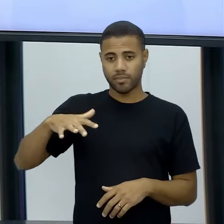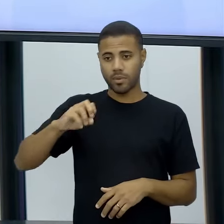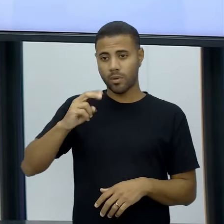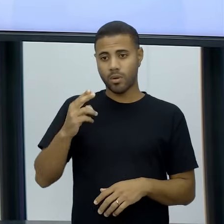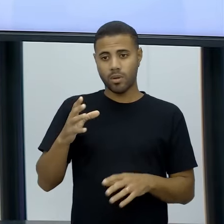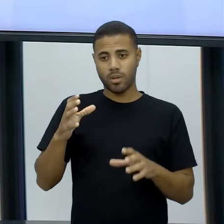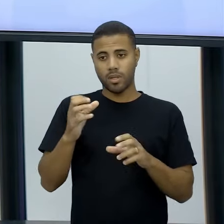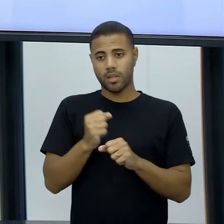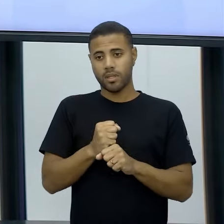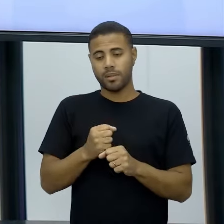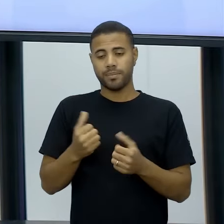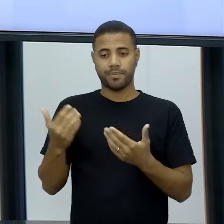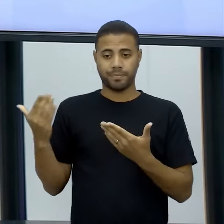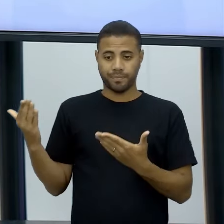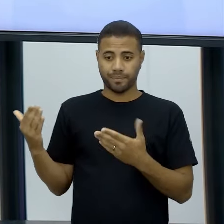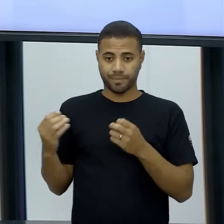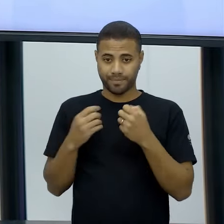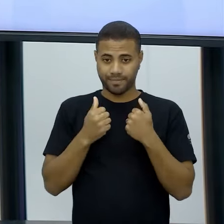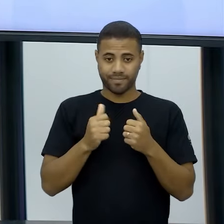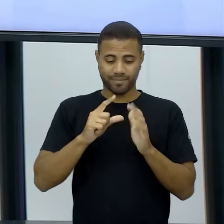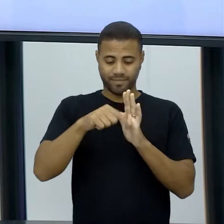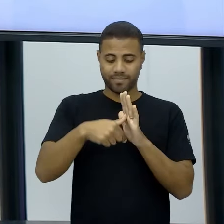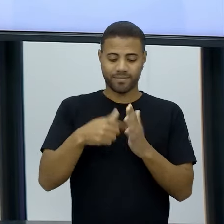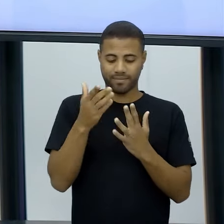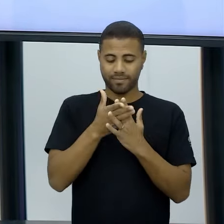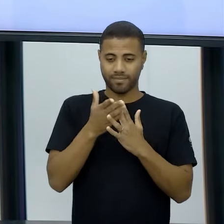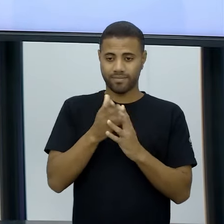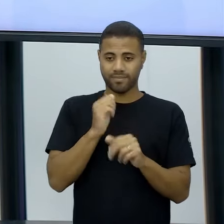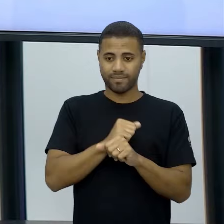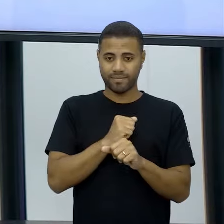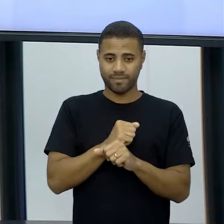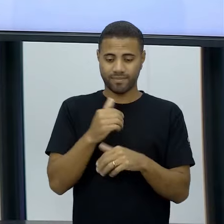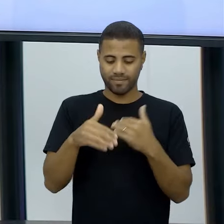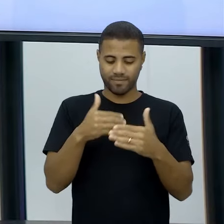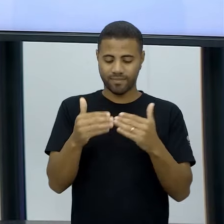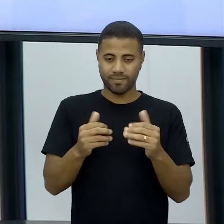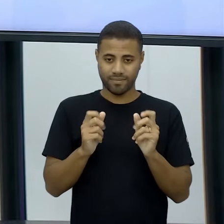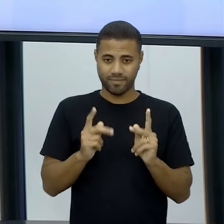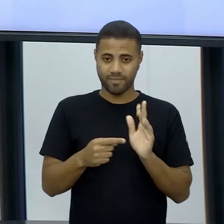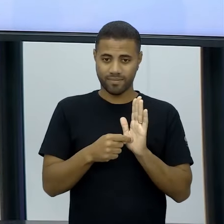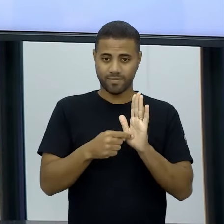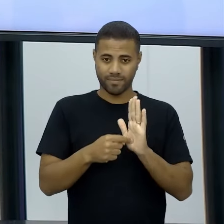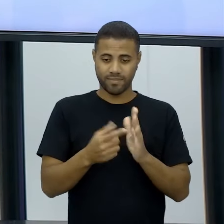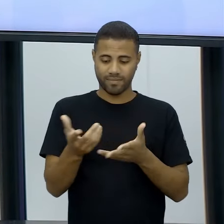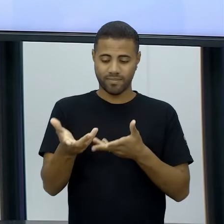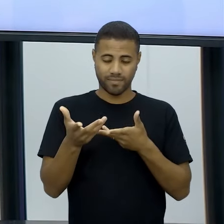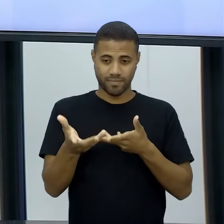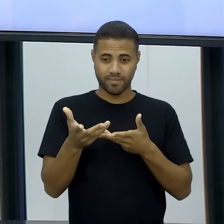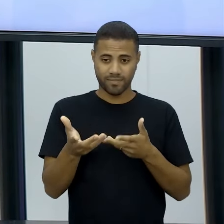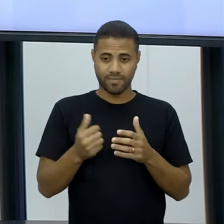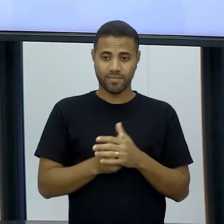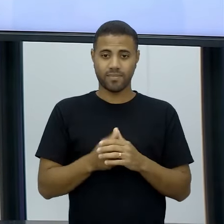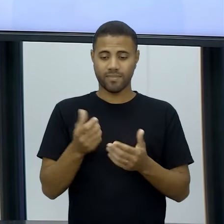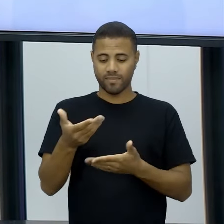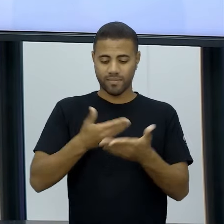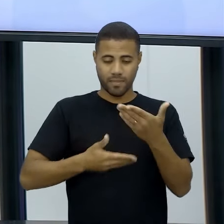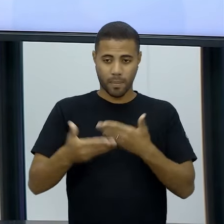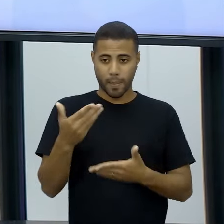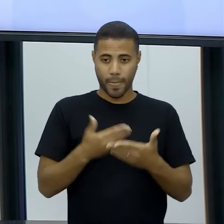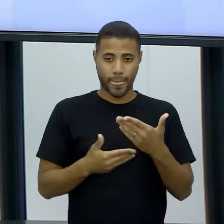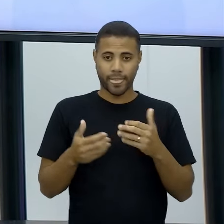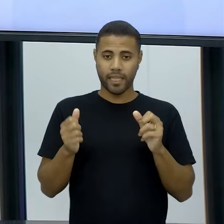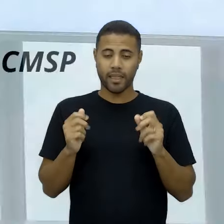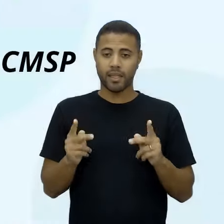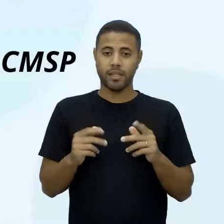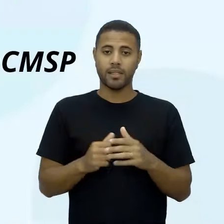cima. Tudo bem? Depois do intervalo, a gente vai retornar aí para vocês, já deixo o convite para participar da interação, o nosso diretor vai